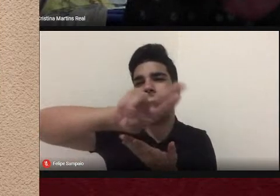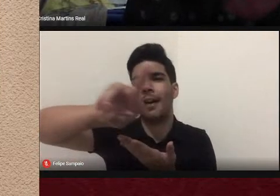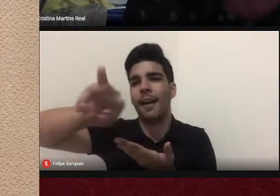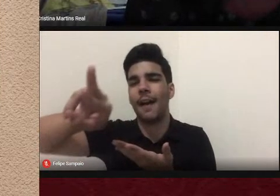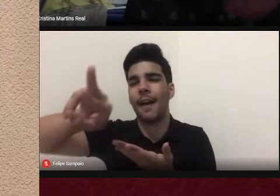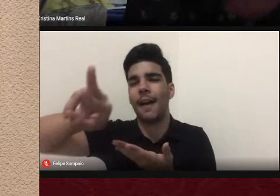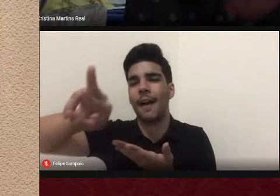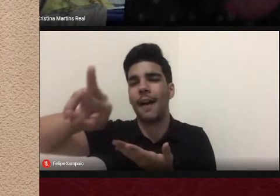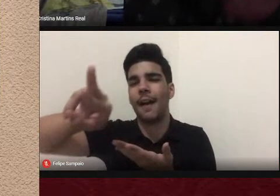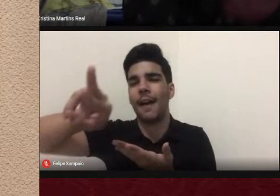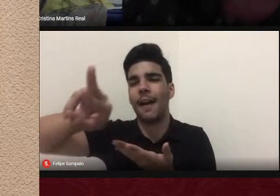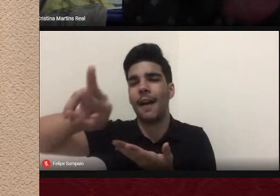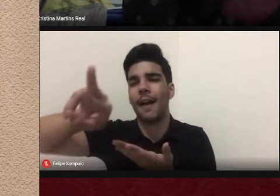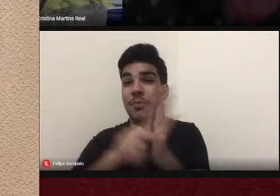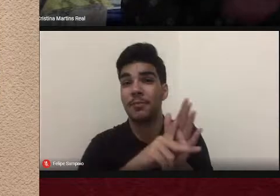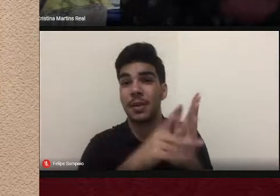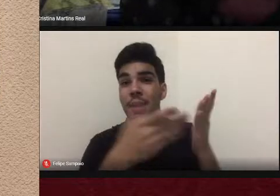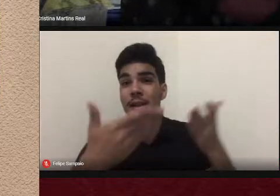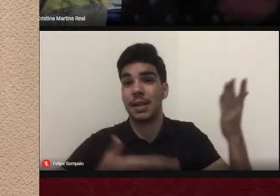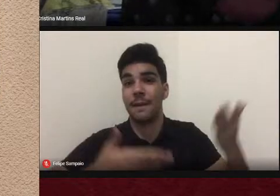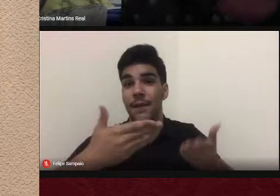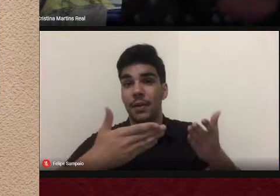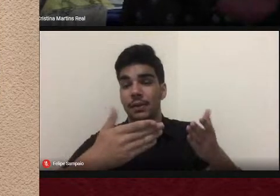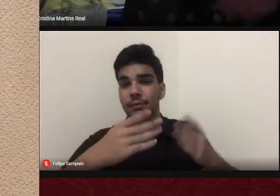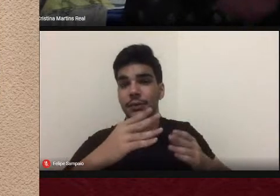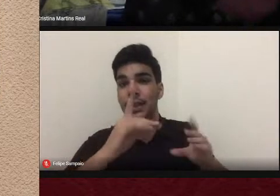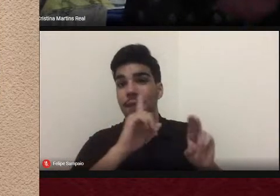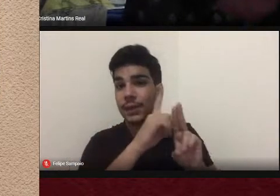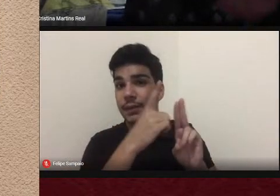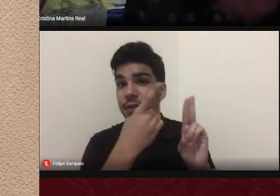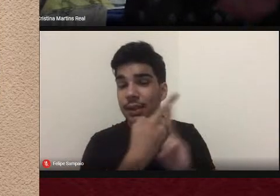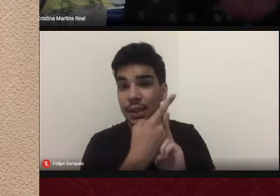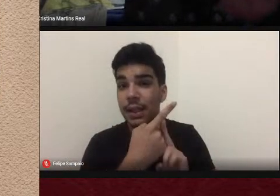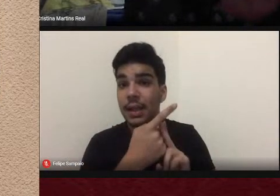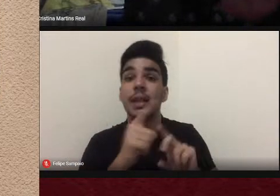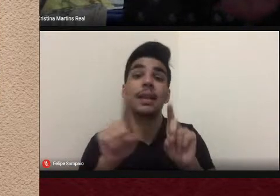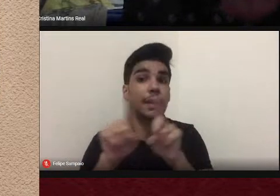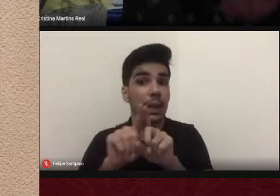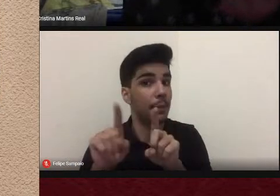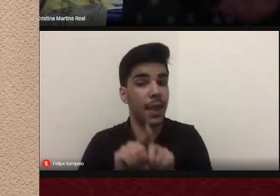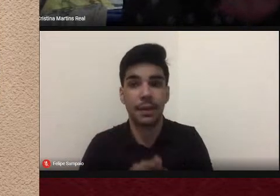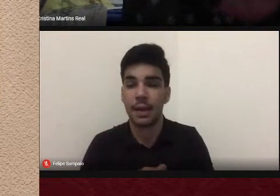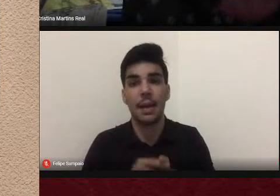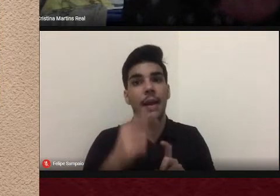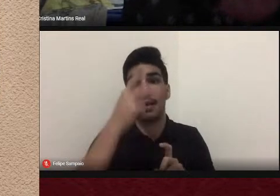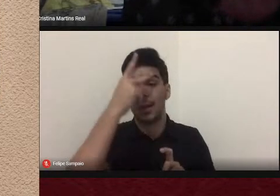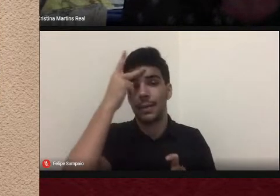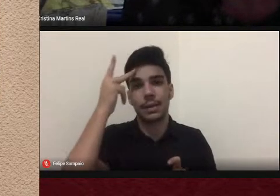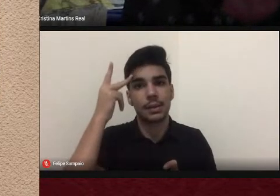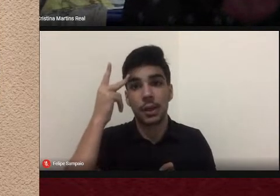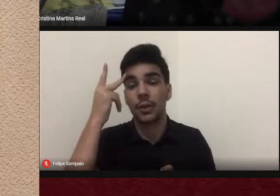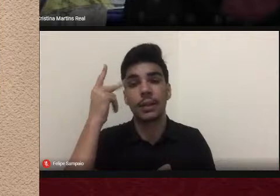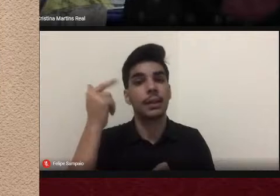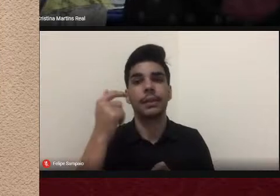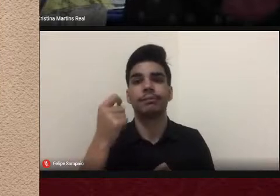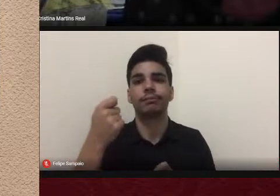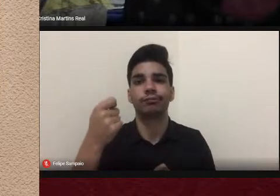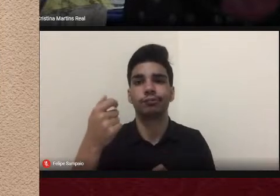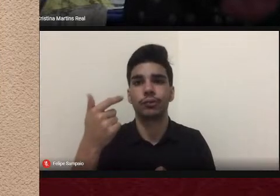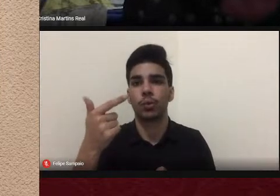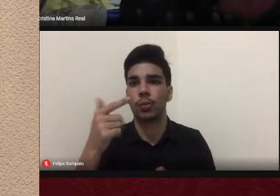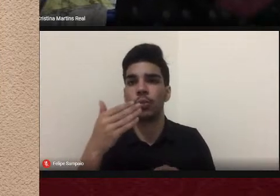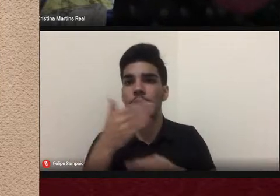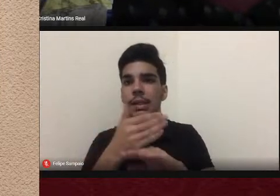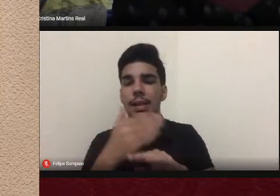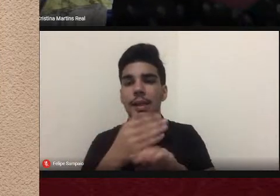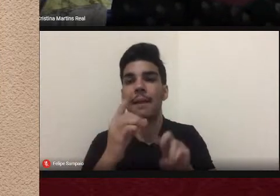na UFGD, mas também para quem não é da UFGD, e procura estudar e conhecer sobre a educação superior